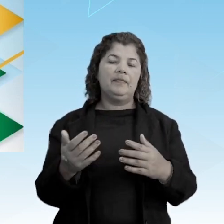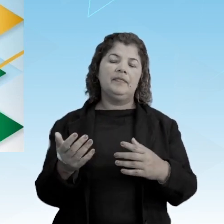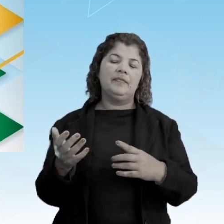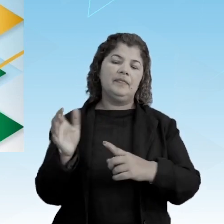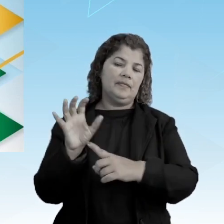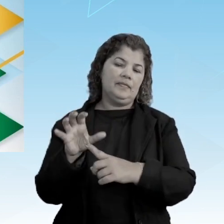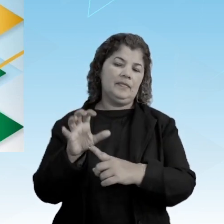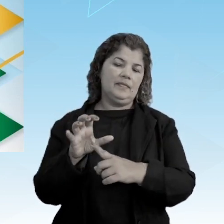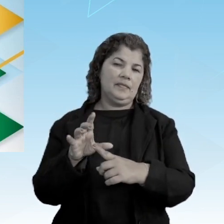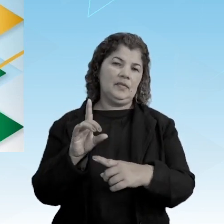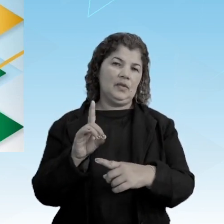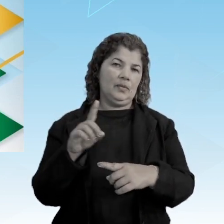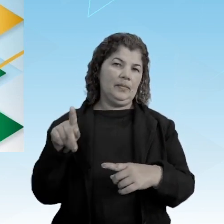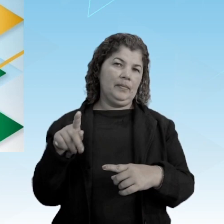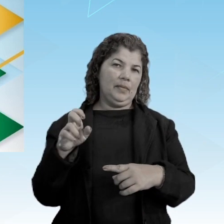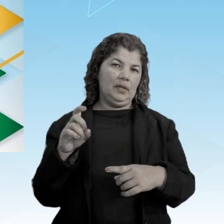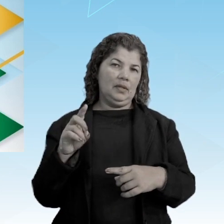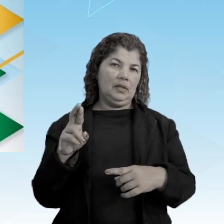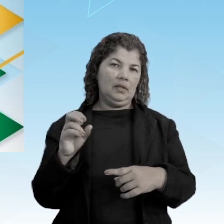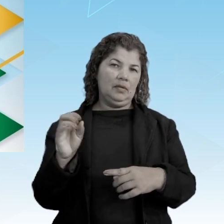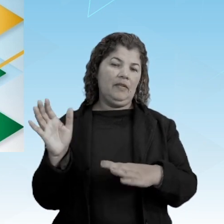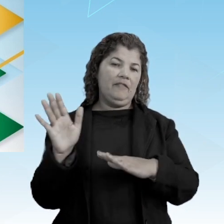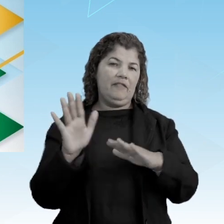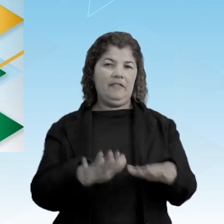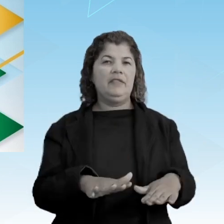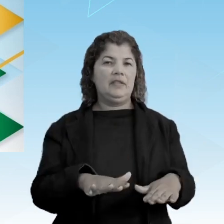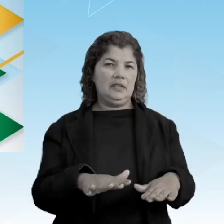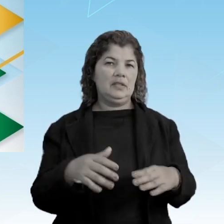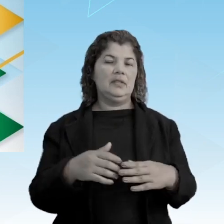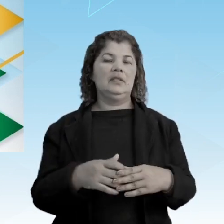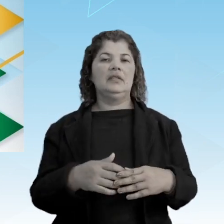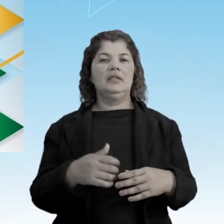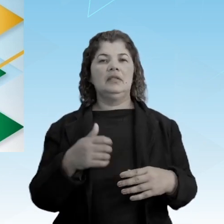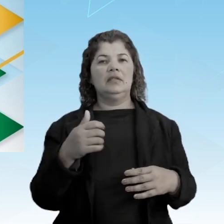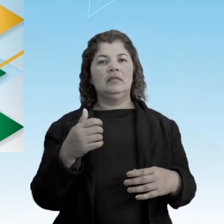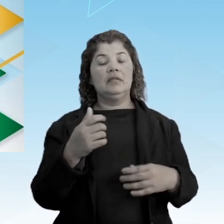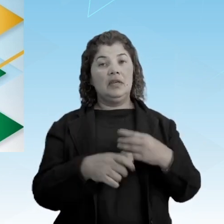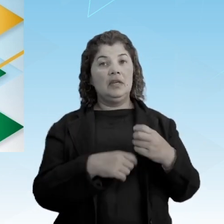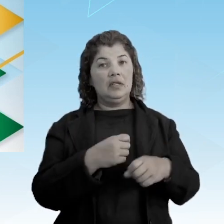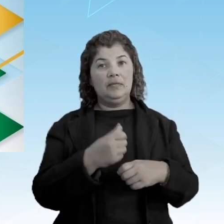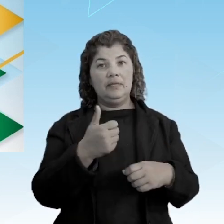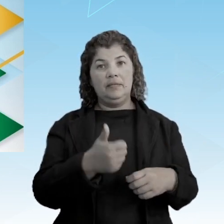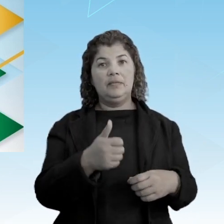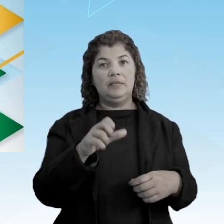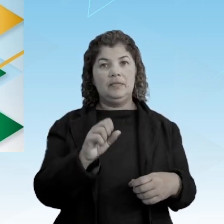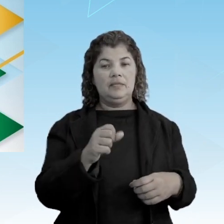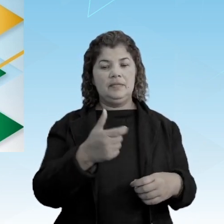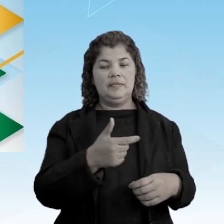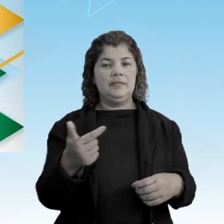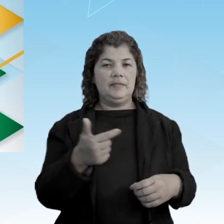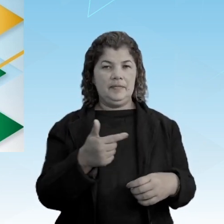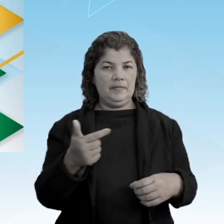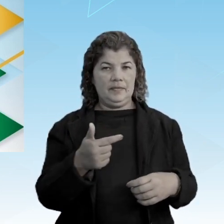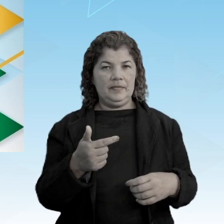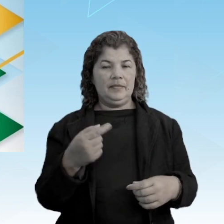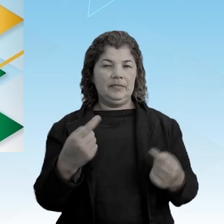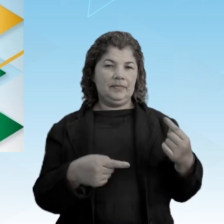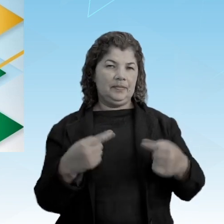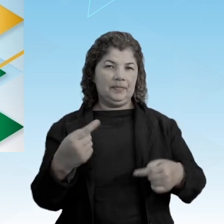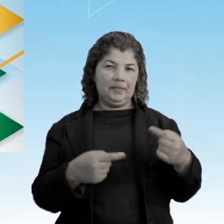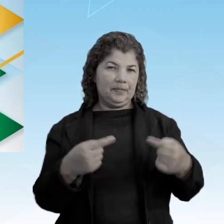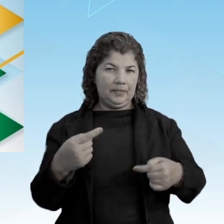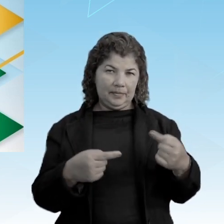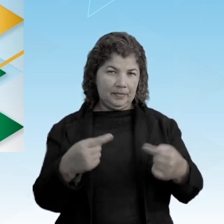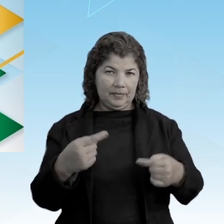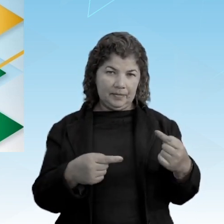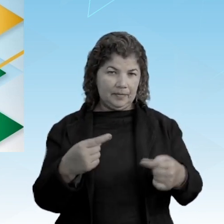Pedro a ficar. No ano de 1822, a disputa de poder entre